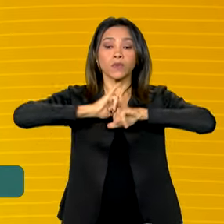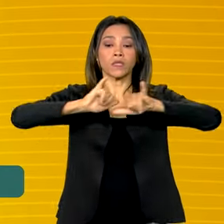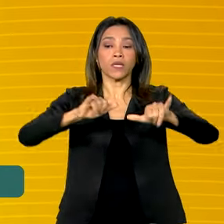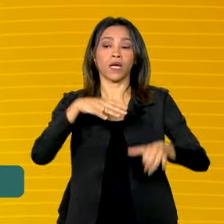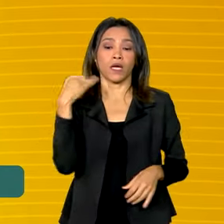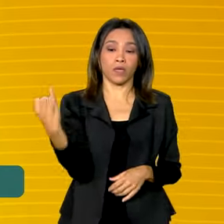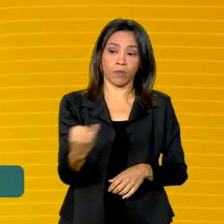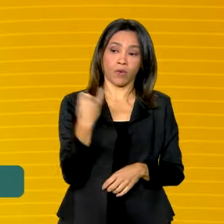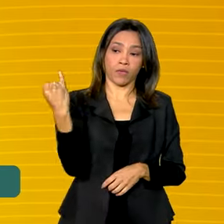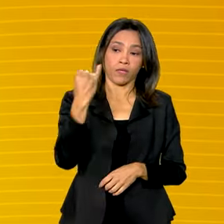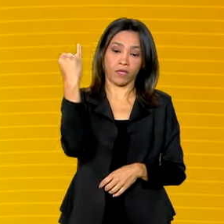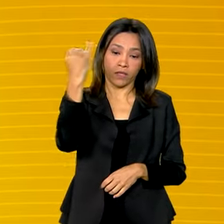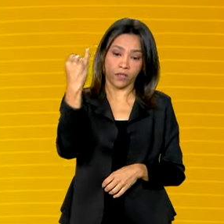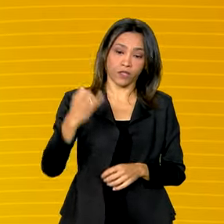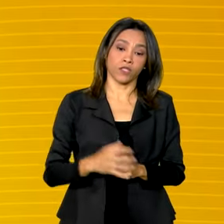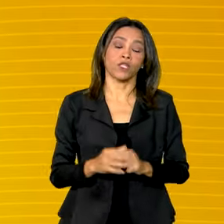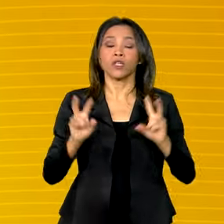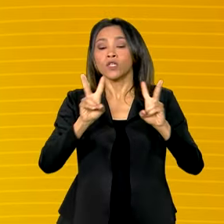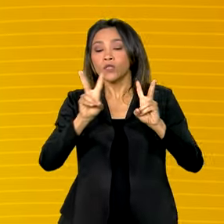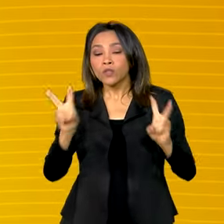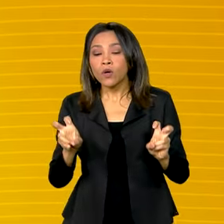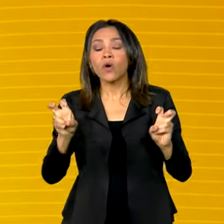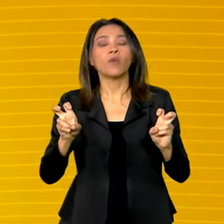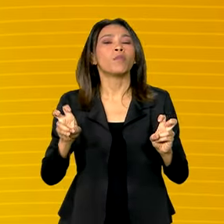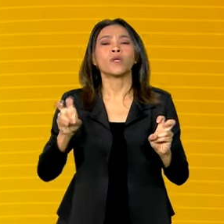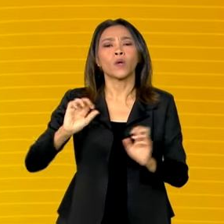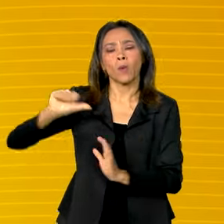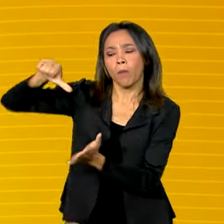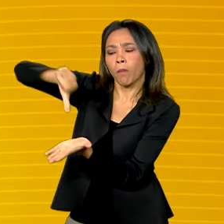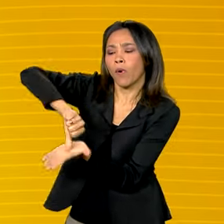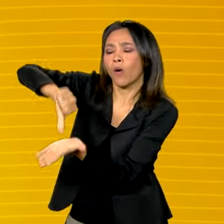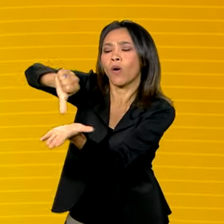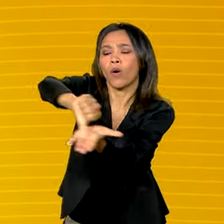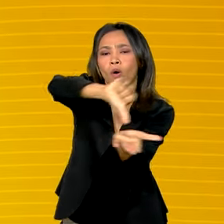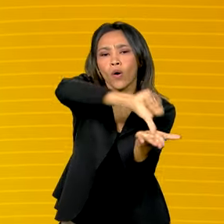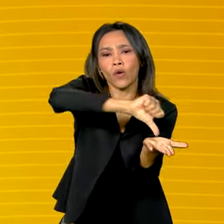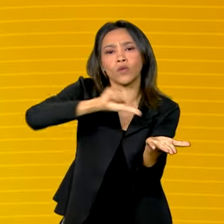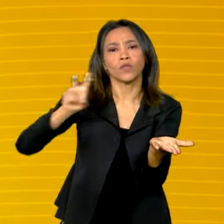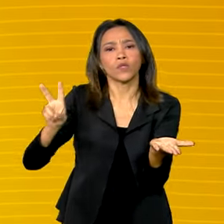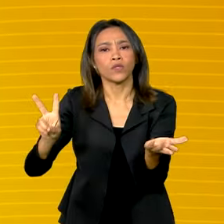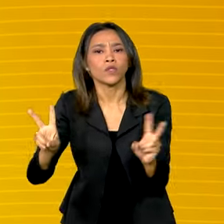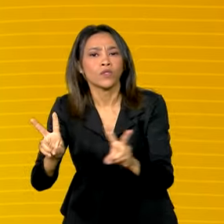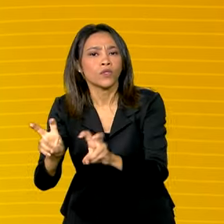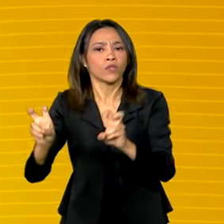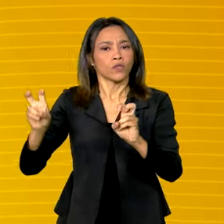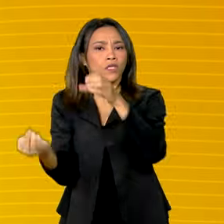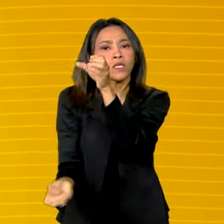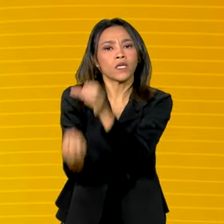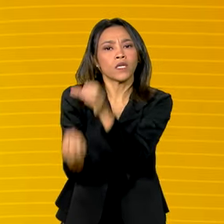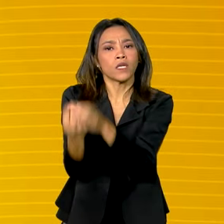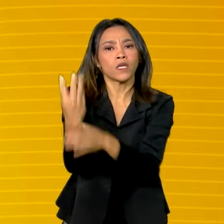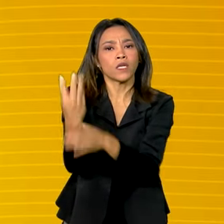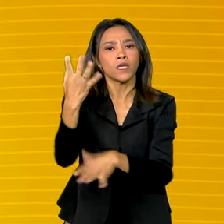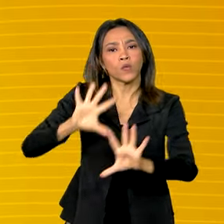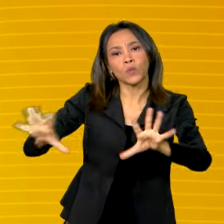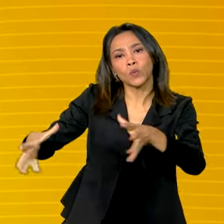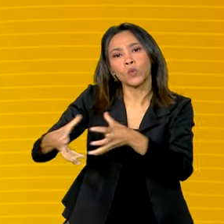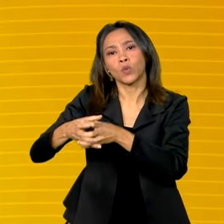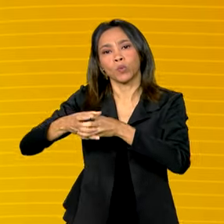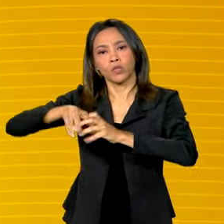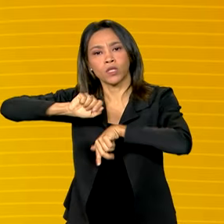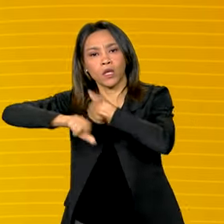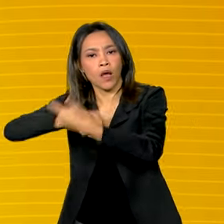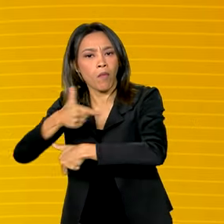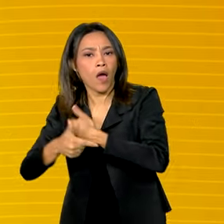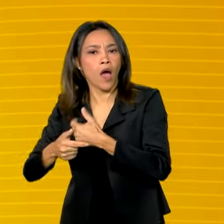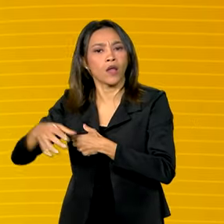nosso próximo polo de desenvolvimento turístico no Brasil, o polo de desenvolvimento do Tapajós. O Ministério do Turismo está criando um grupo de trabalho envolvendo o Ministério do